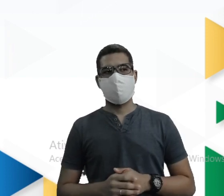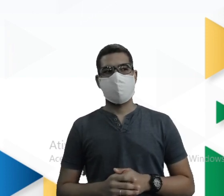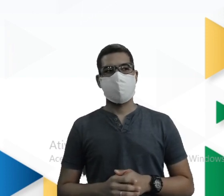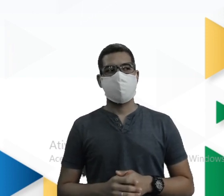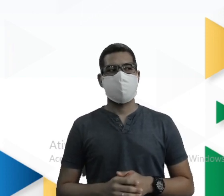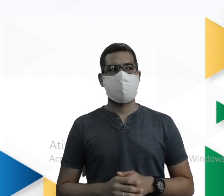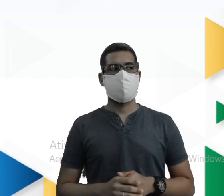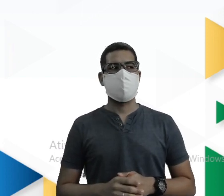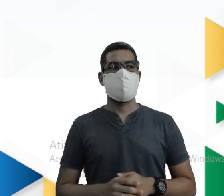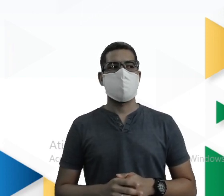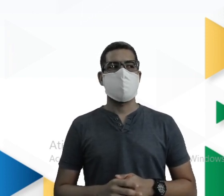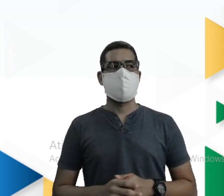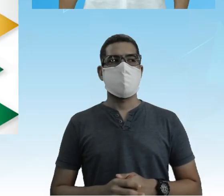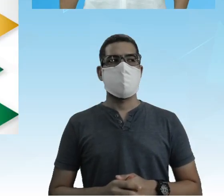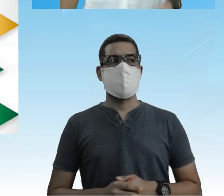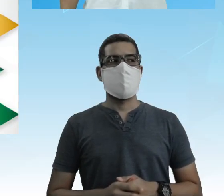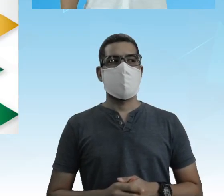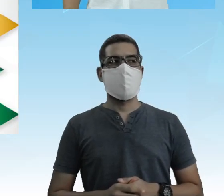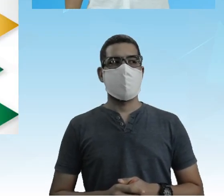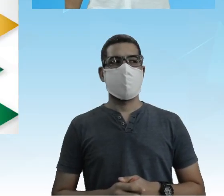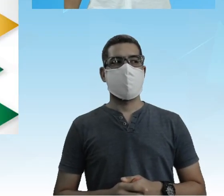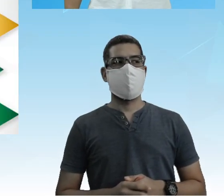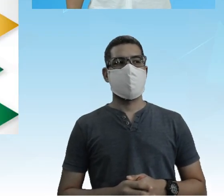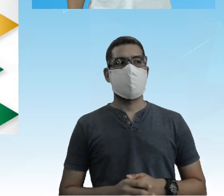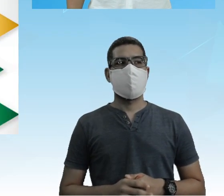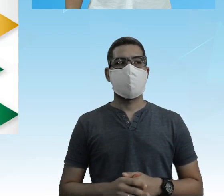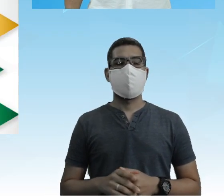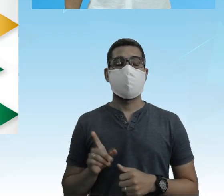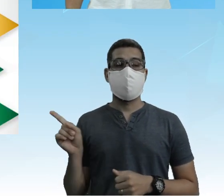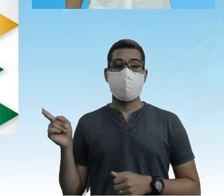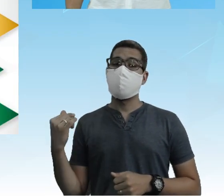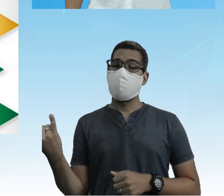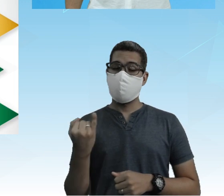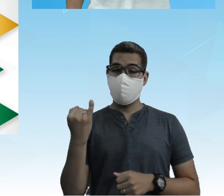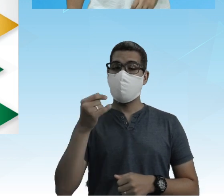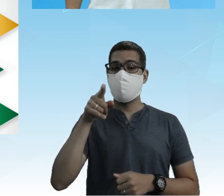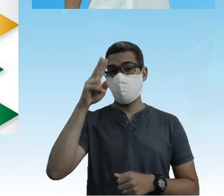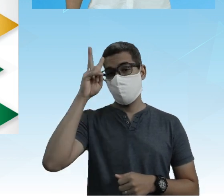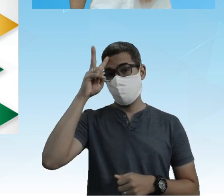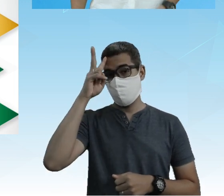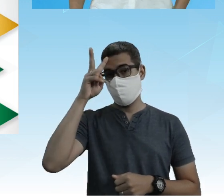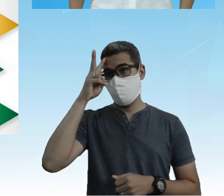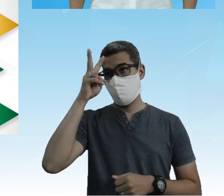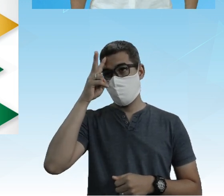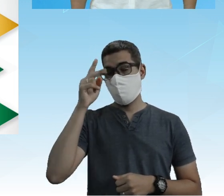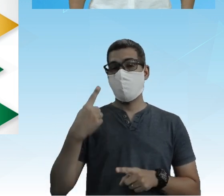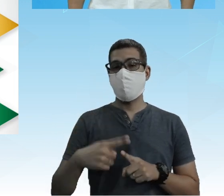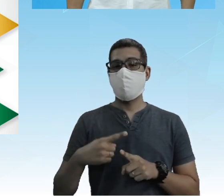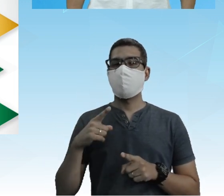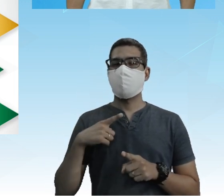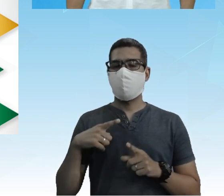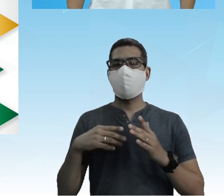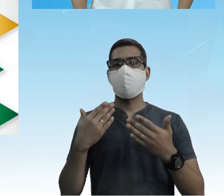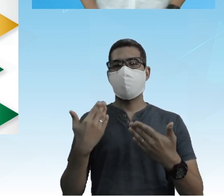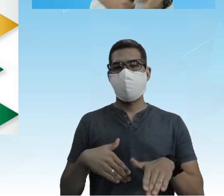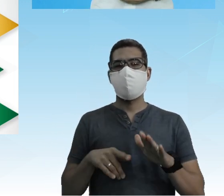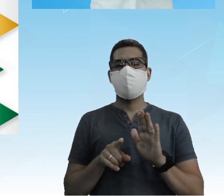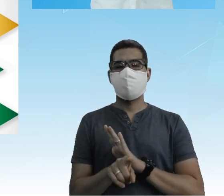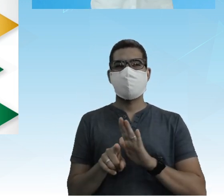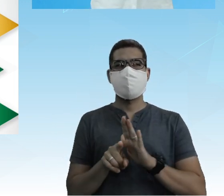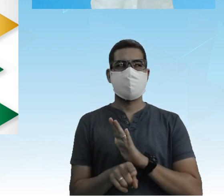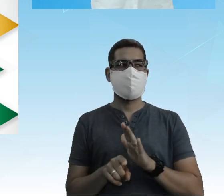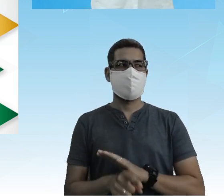falou anteriormente Vamos seguir isso aí Isso aqui é importante Para você lembrar Tá? Porque isso cai muito Em questões Ok?